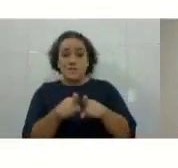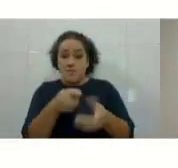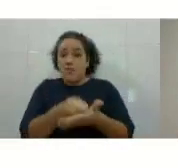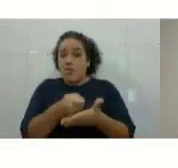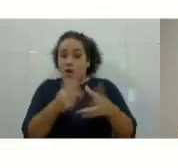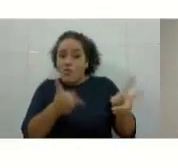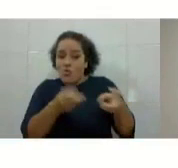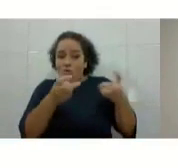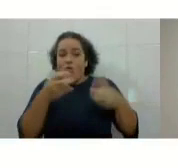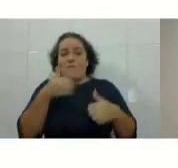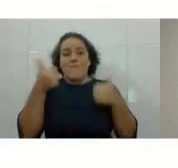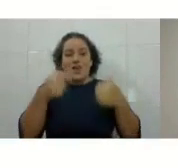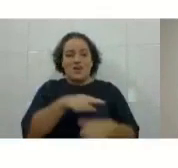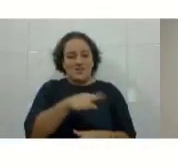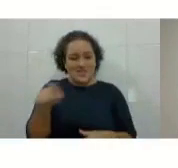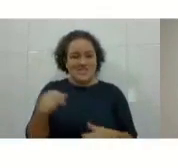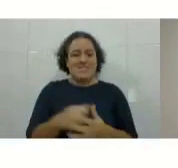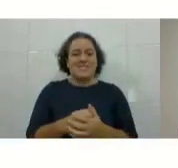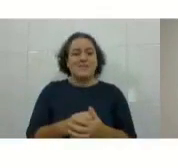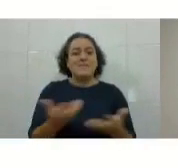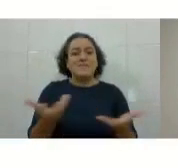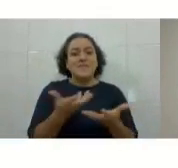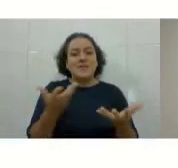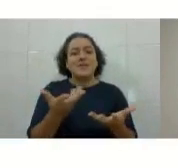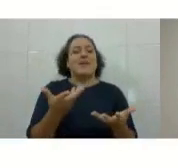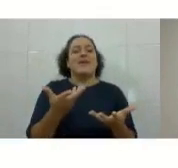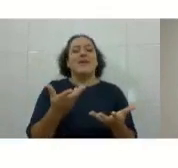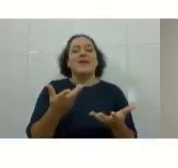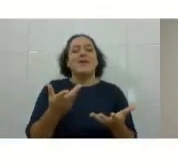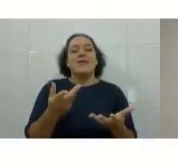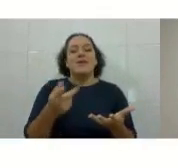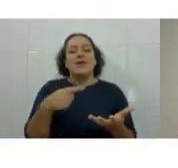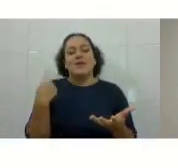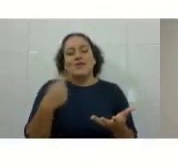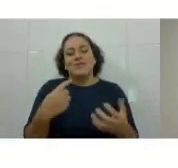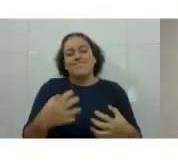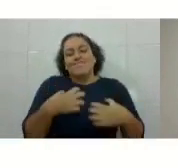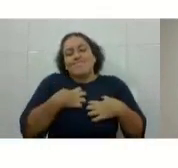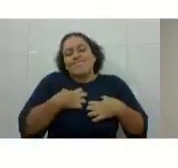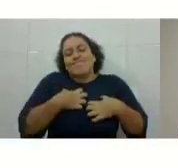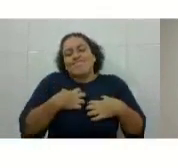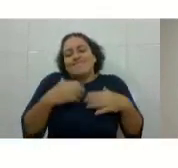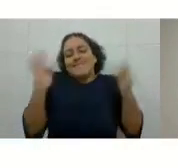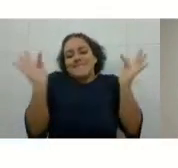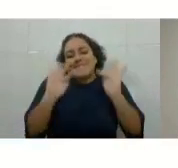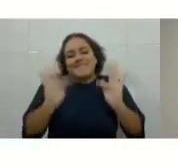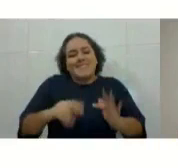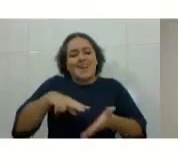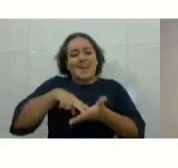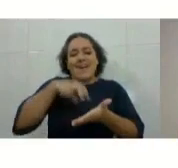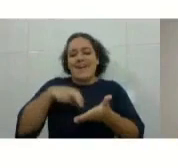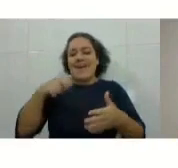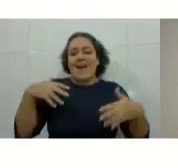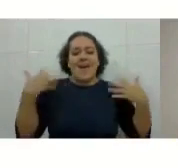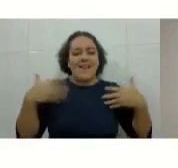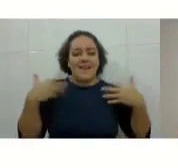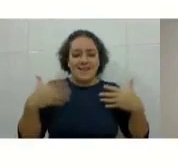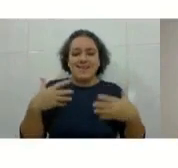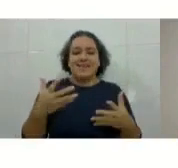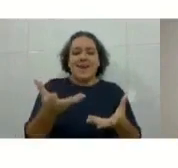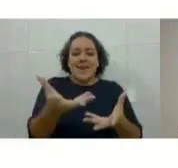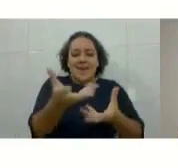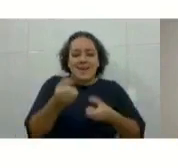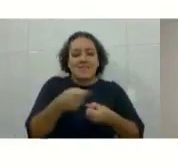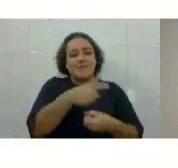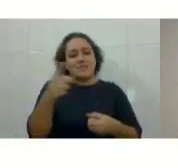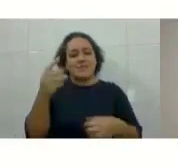Eu queria dizer de novo que para a gente é uma alegria imensa recebê-los aqui no nosso CEFOR, no nosso IFES. É